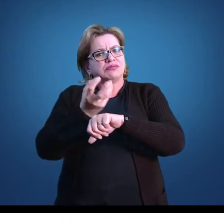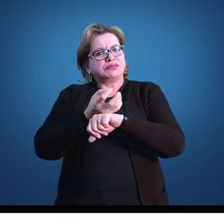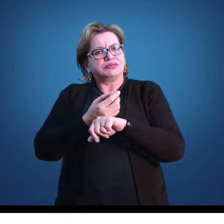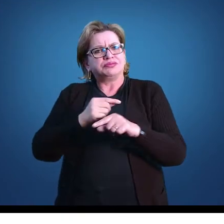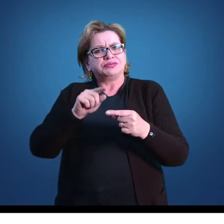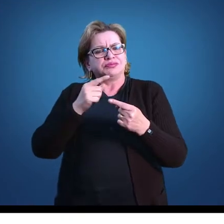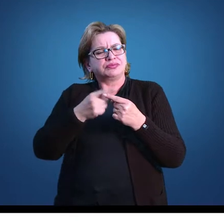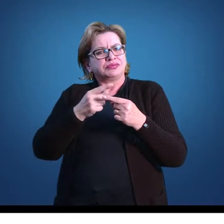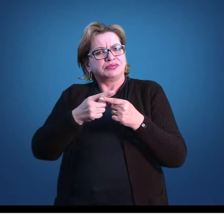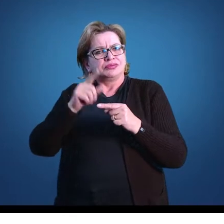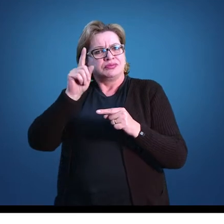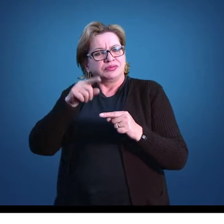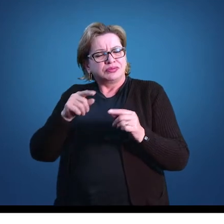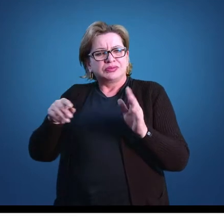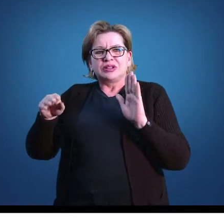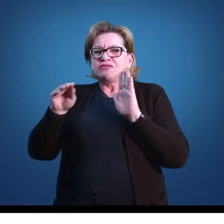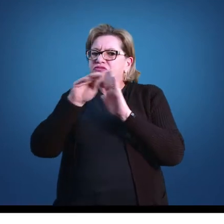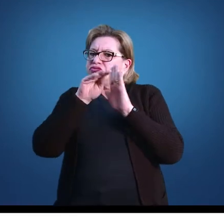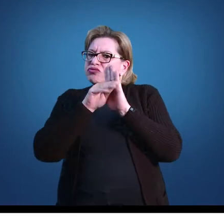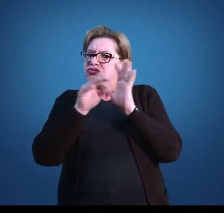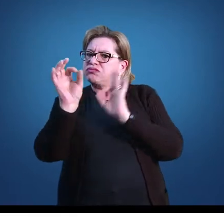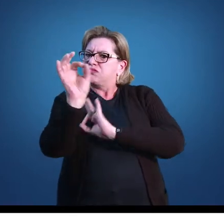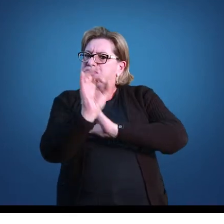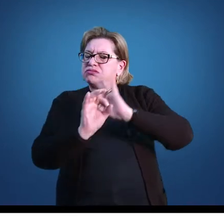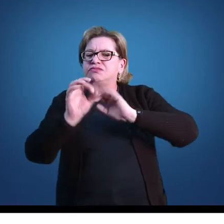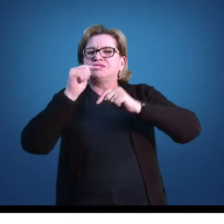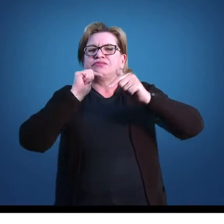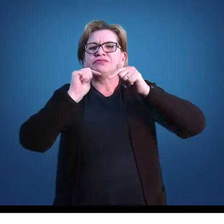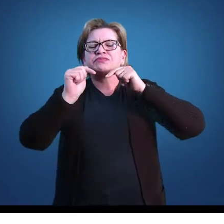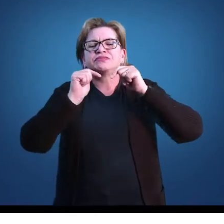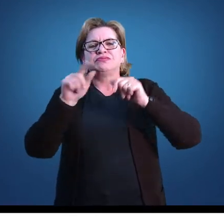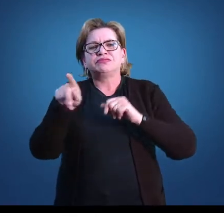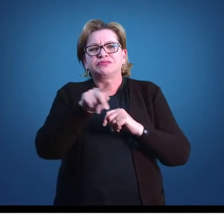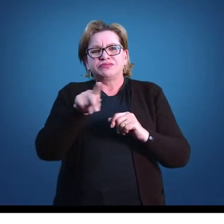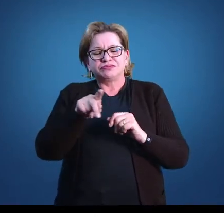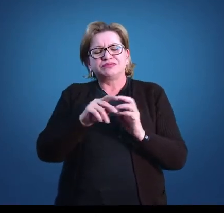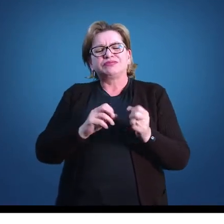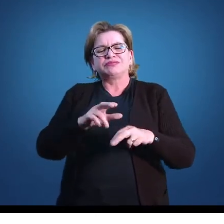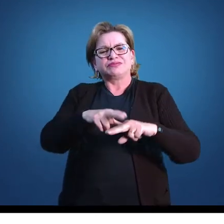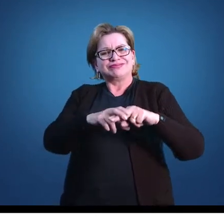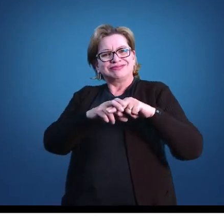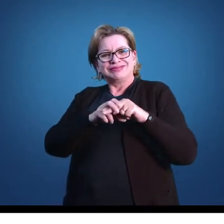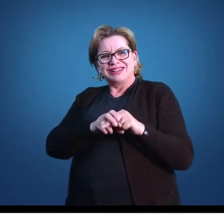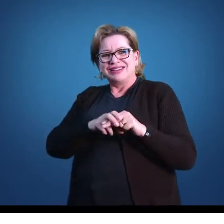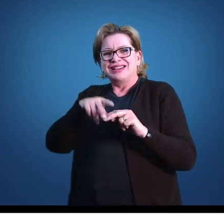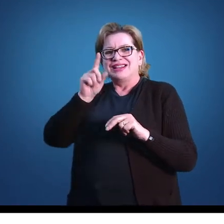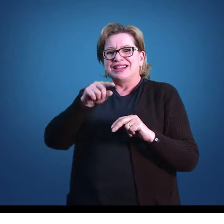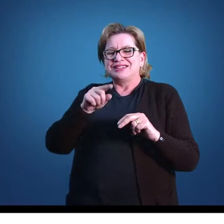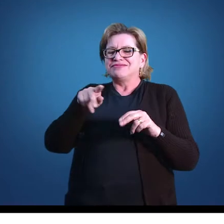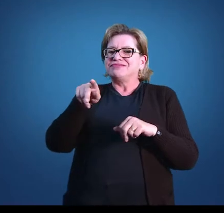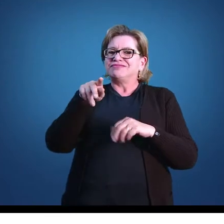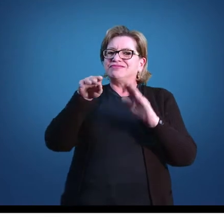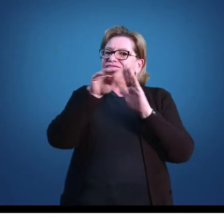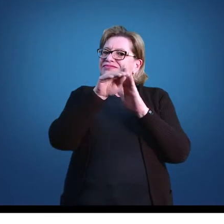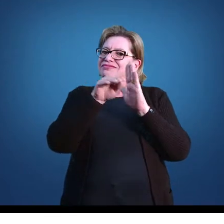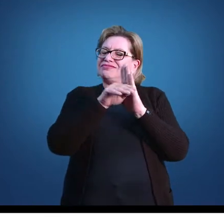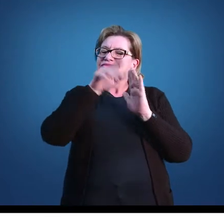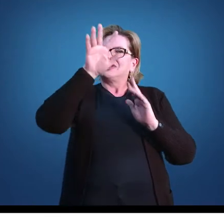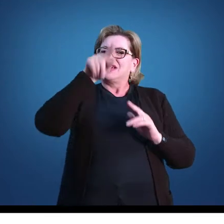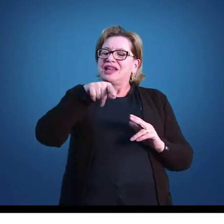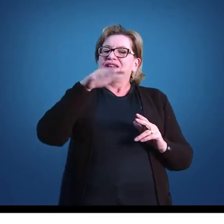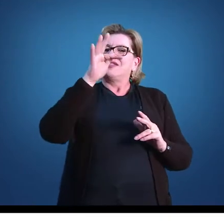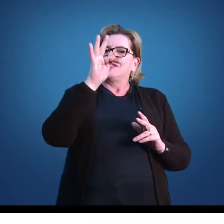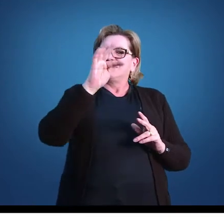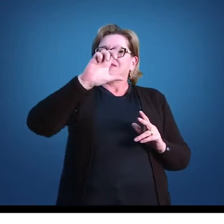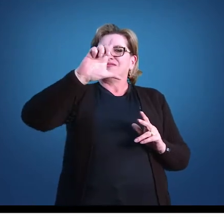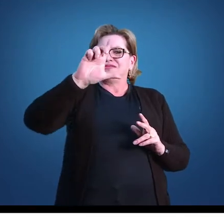é o que norteia o nosso trabalho. Isso também configura a flexibilidade do planejamento. Quando nós elaboramos um plano, nós